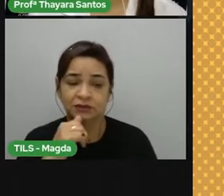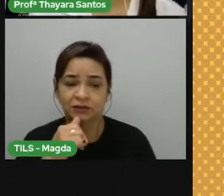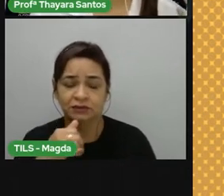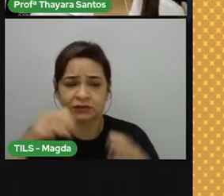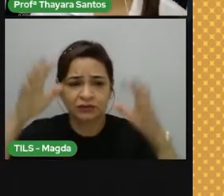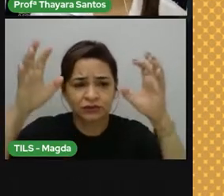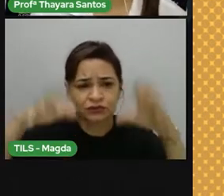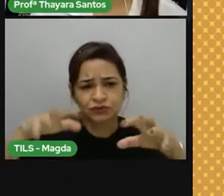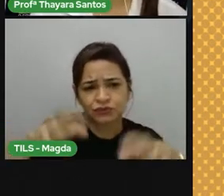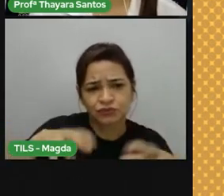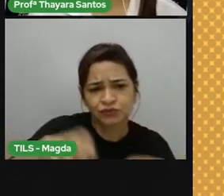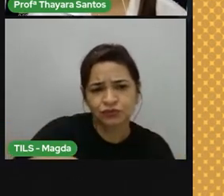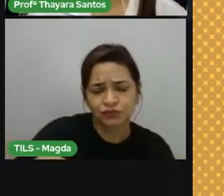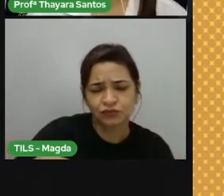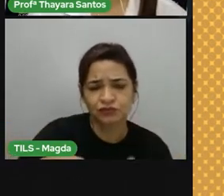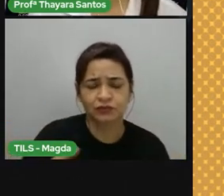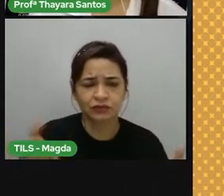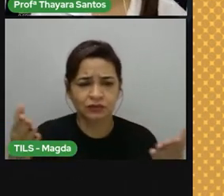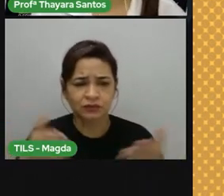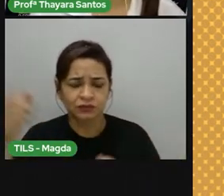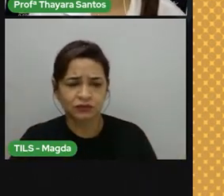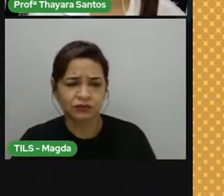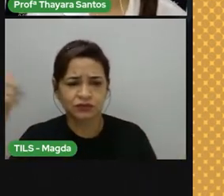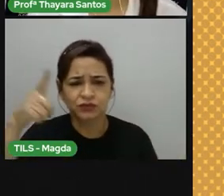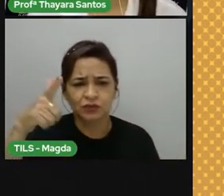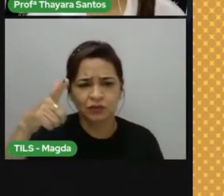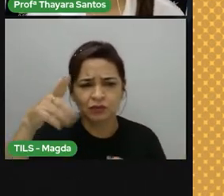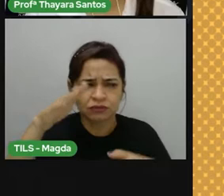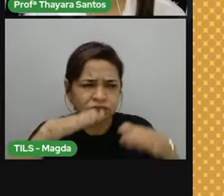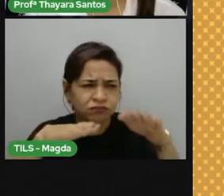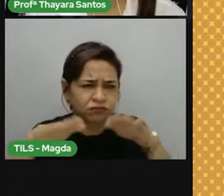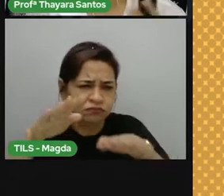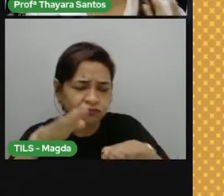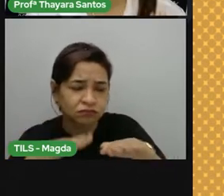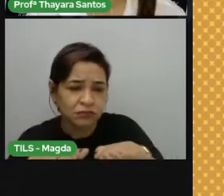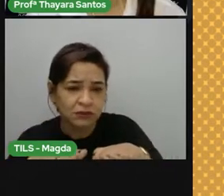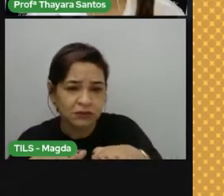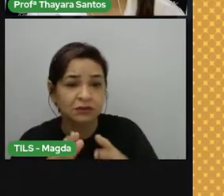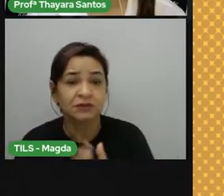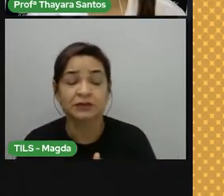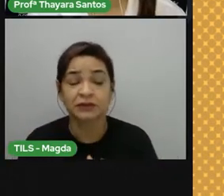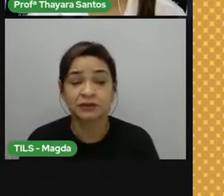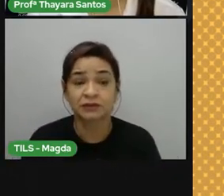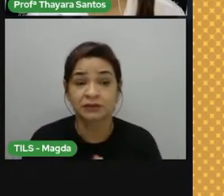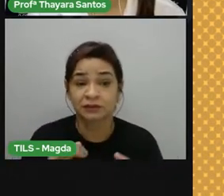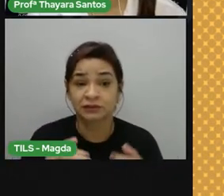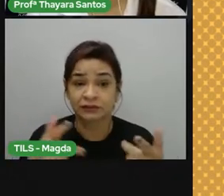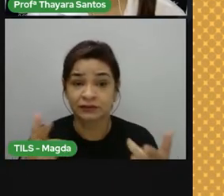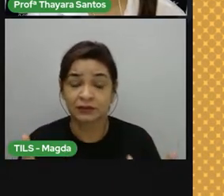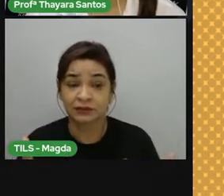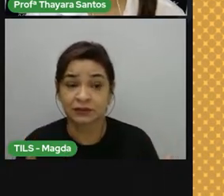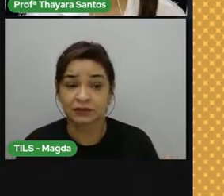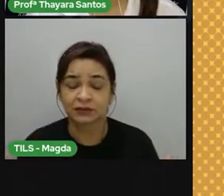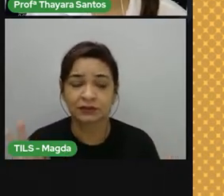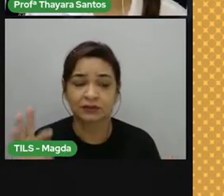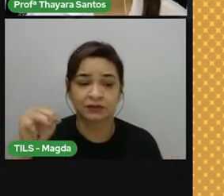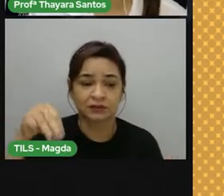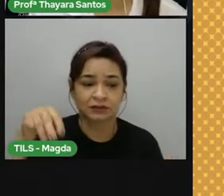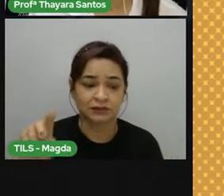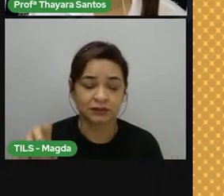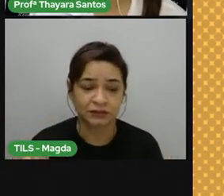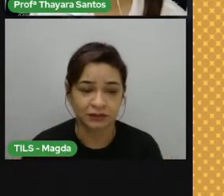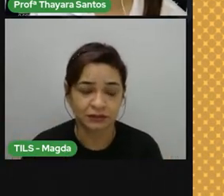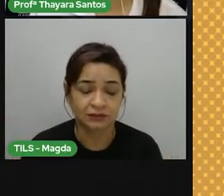hoje amanheceu sol, o dia está nublado. Tudo isso são expressões que se referem ao tempo